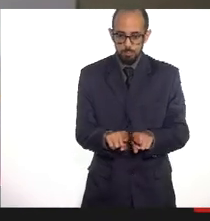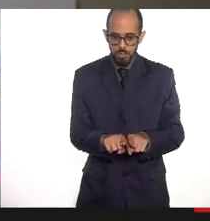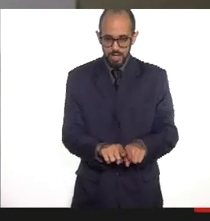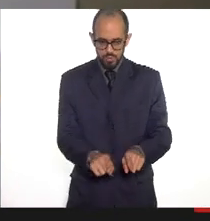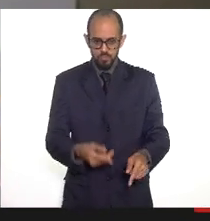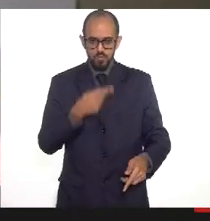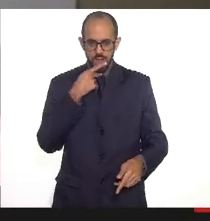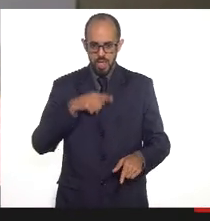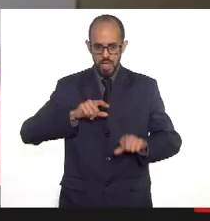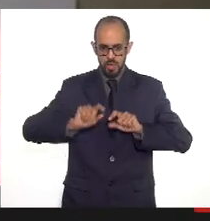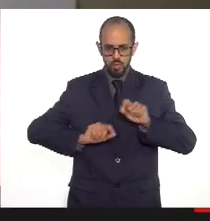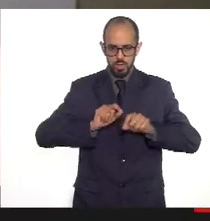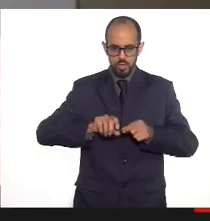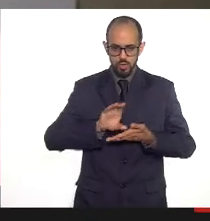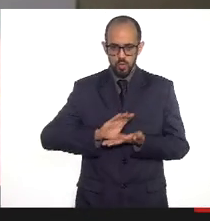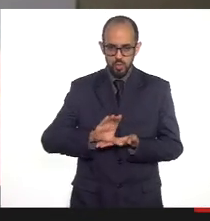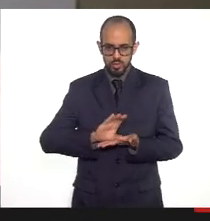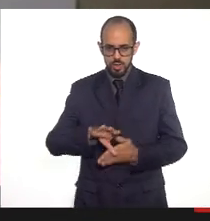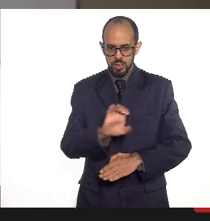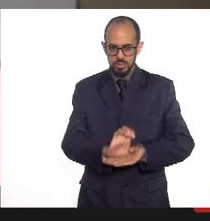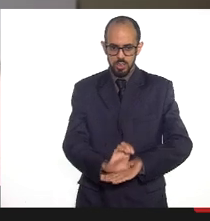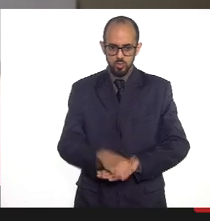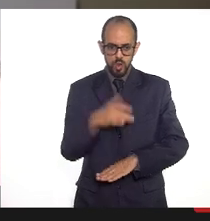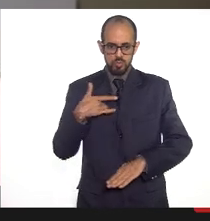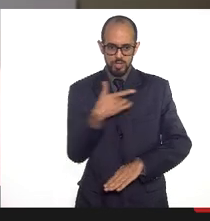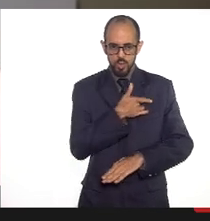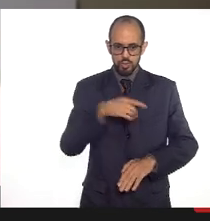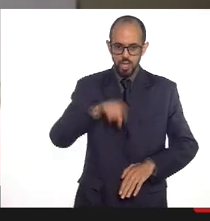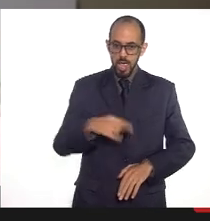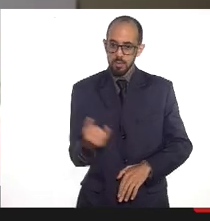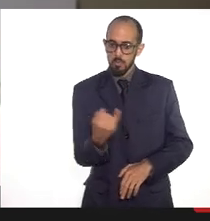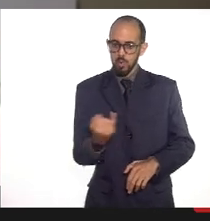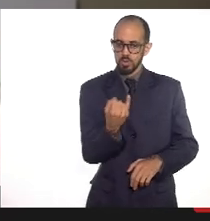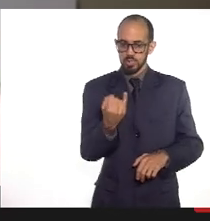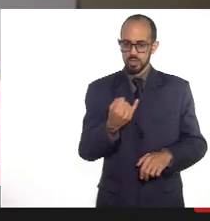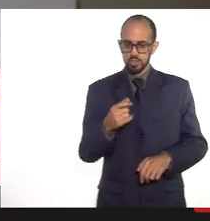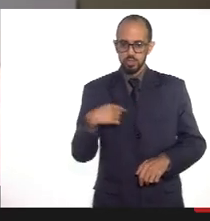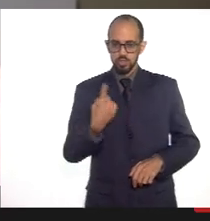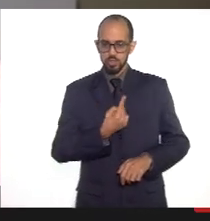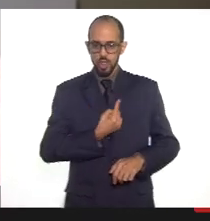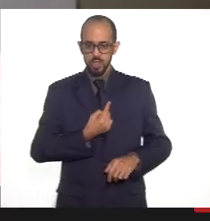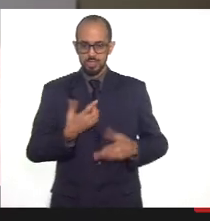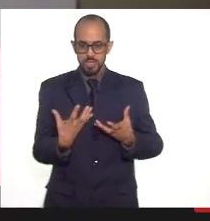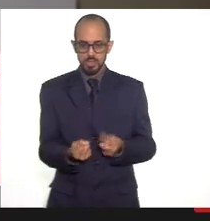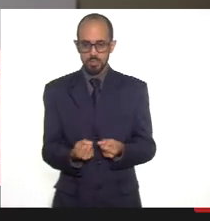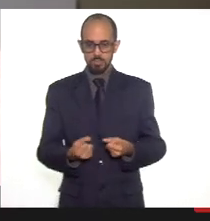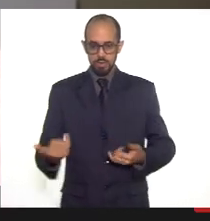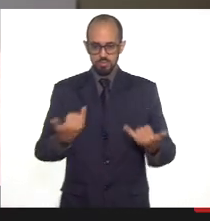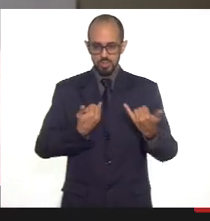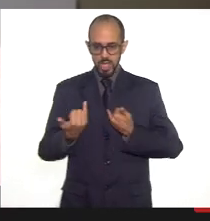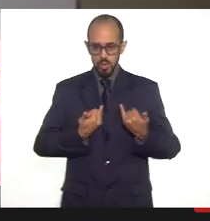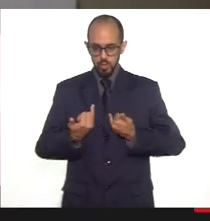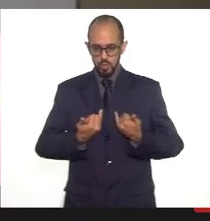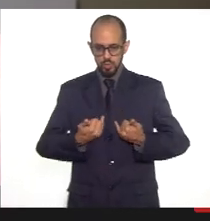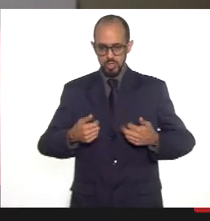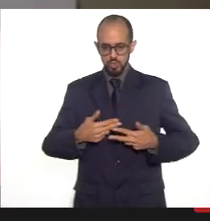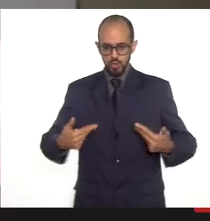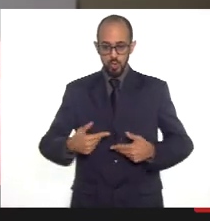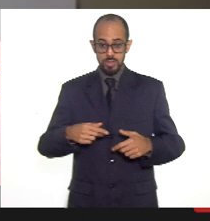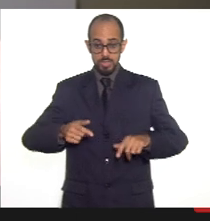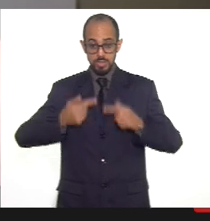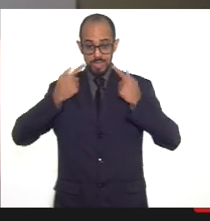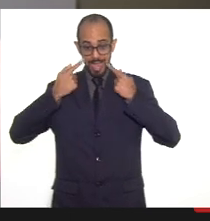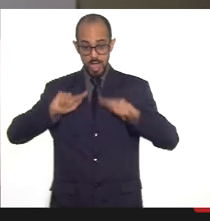Estadual de Saúde é fundamental, a gente recebeu recentemente denúncias sobre fatos graves que têm